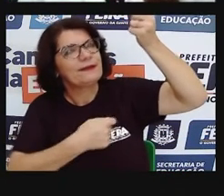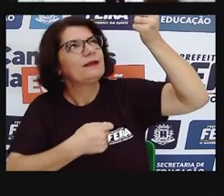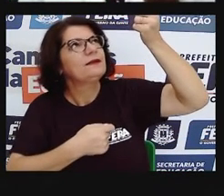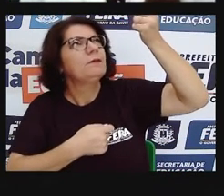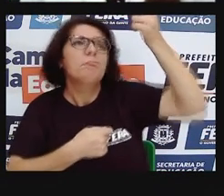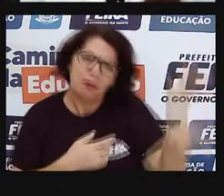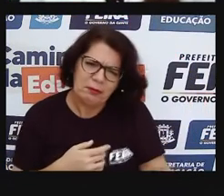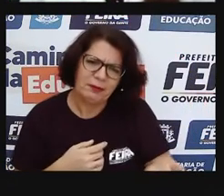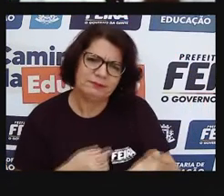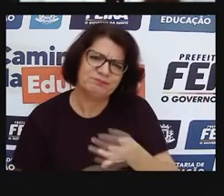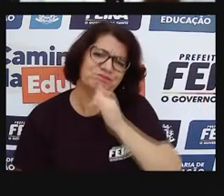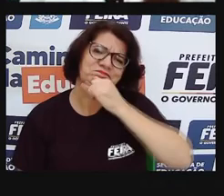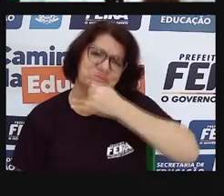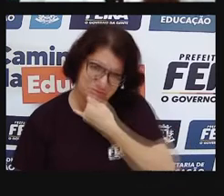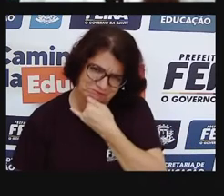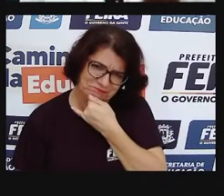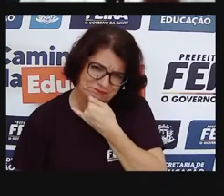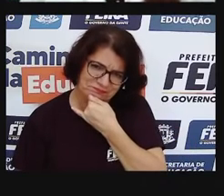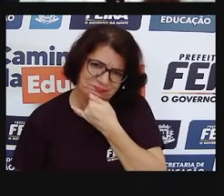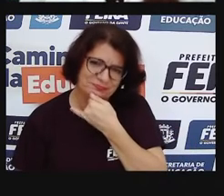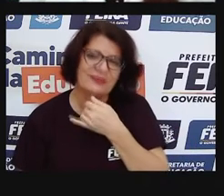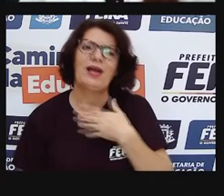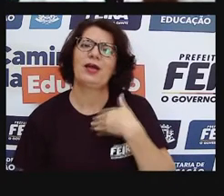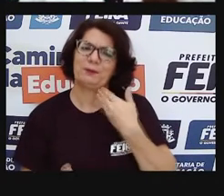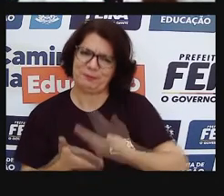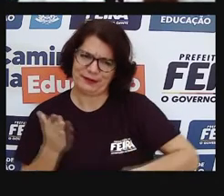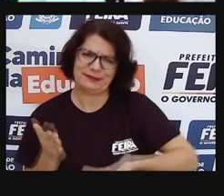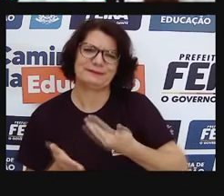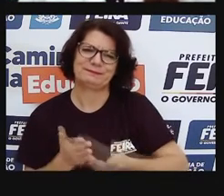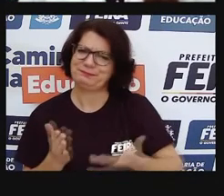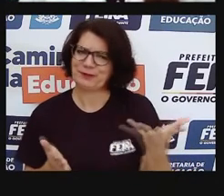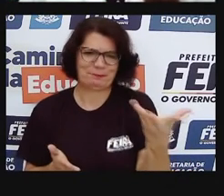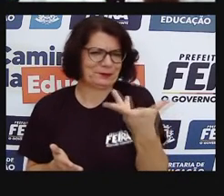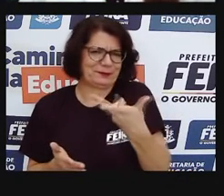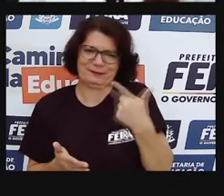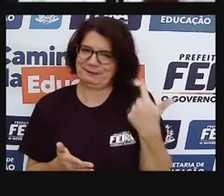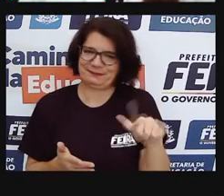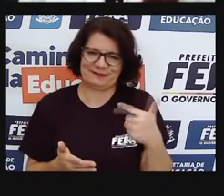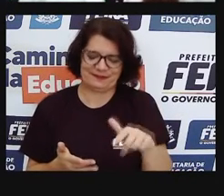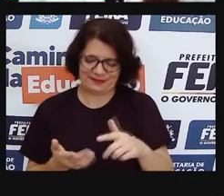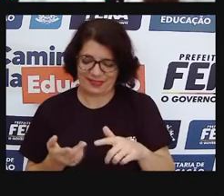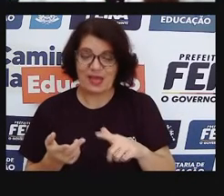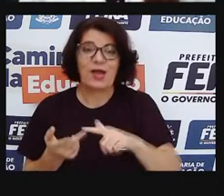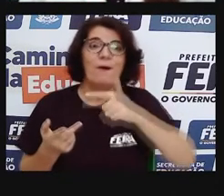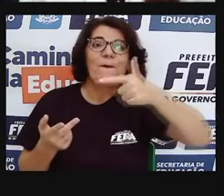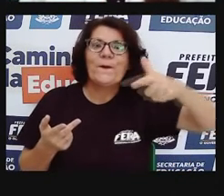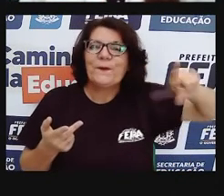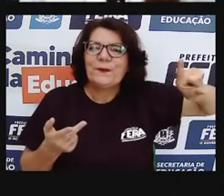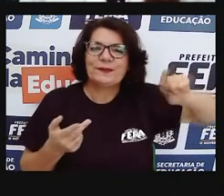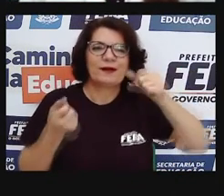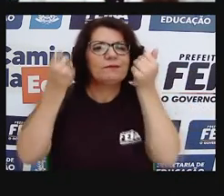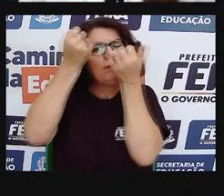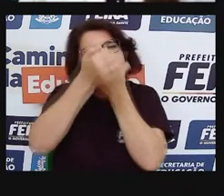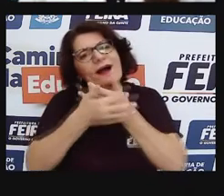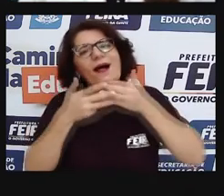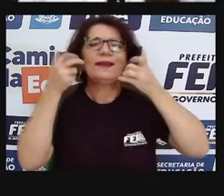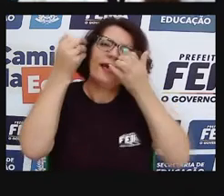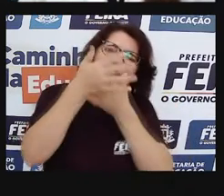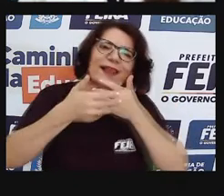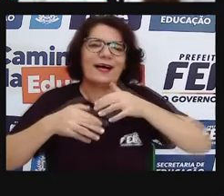Capoeira, brincadeira de roda, quantas cantigas de roda, né, as crianças não aprendiam nessa época. Até os adultos